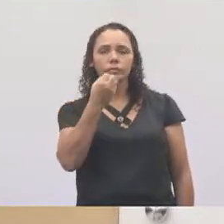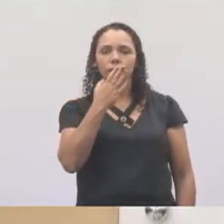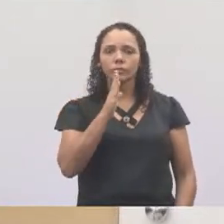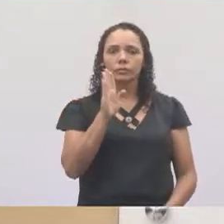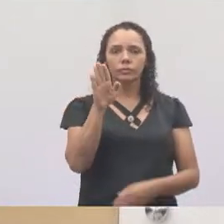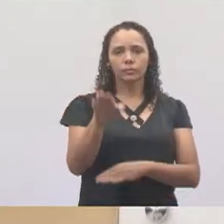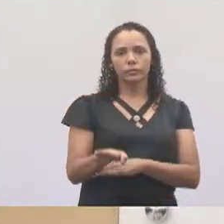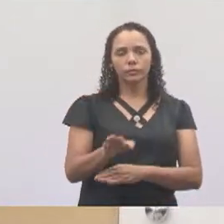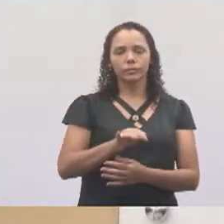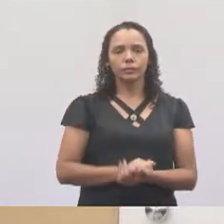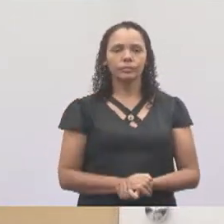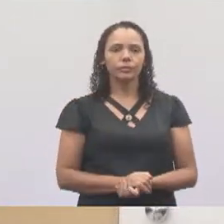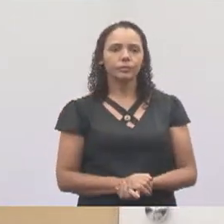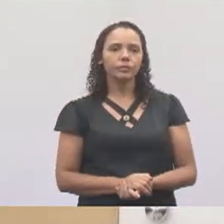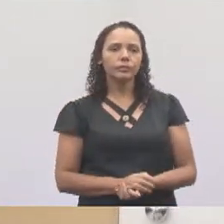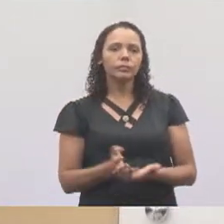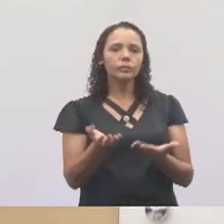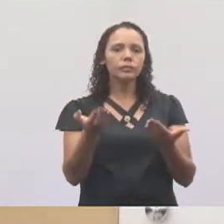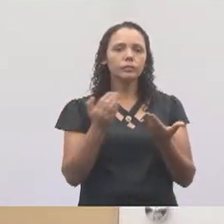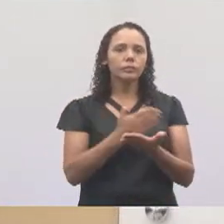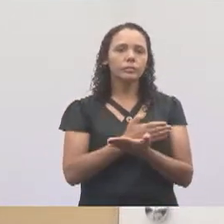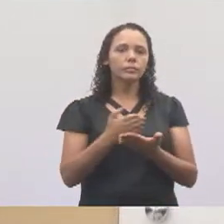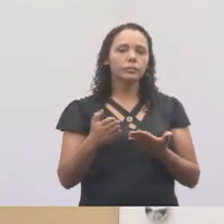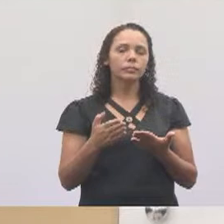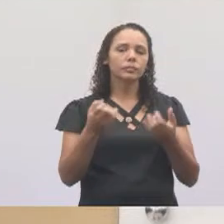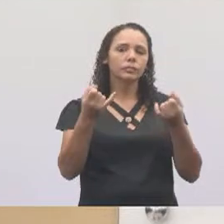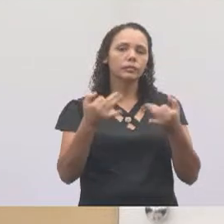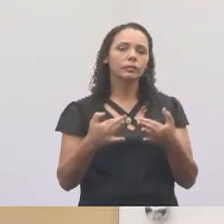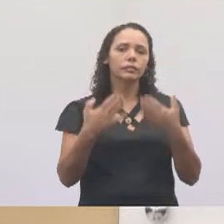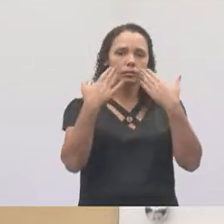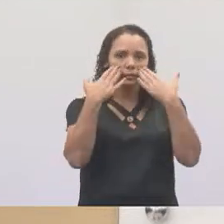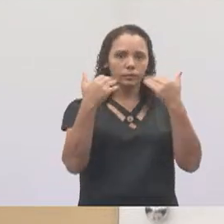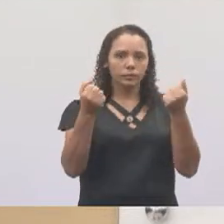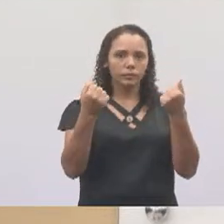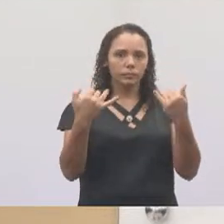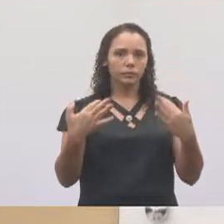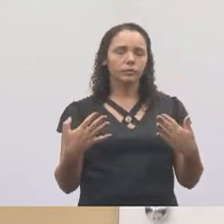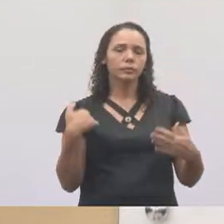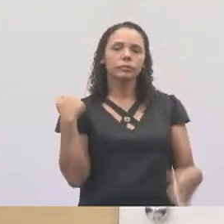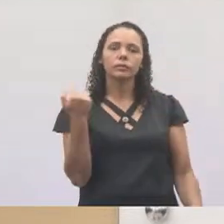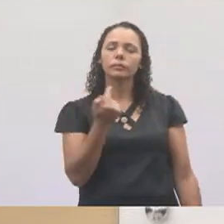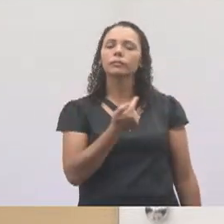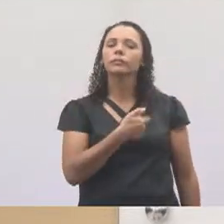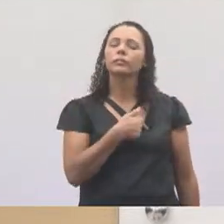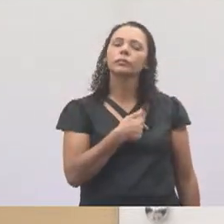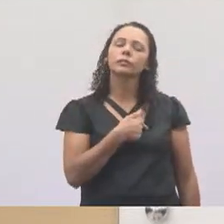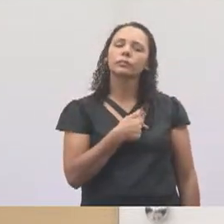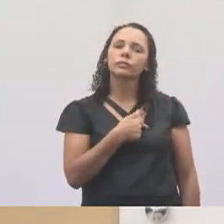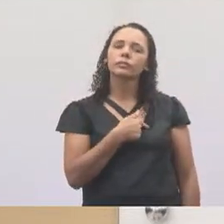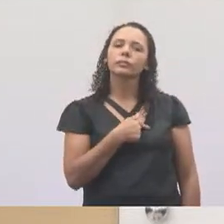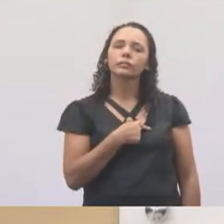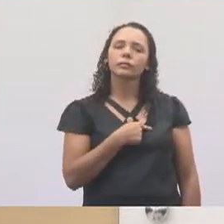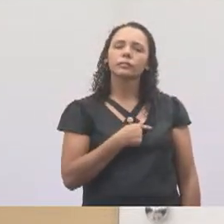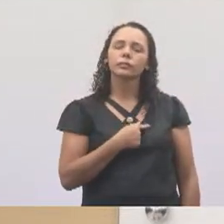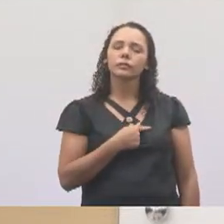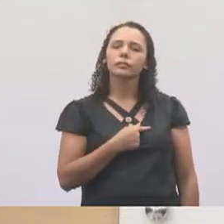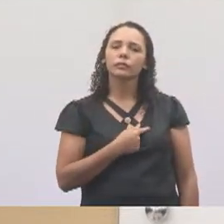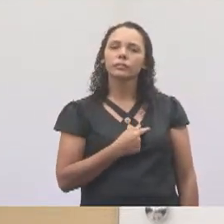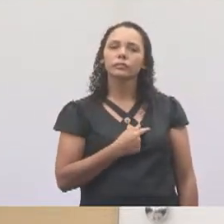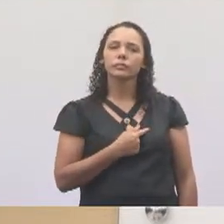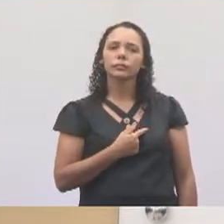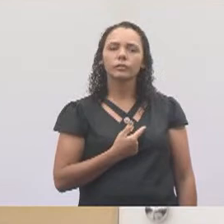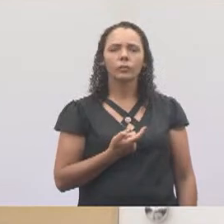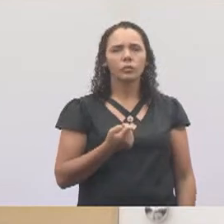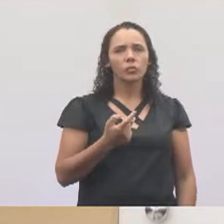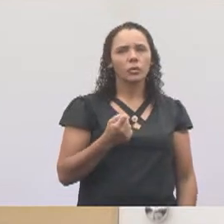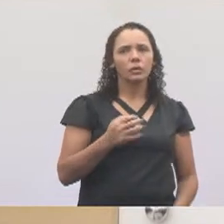Quero começar aqui falando da audiência pública, onde nós, acho que quase